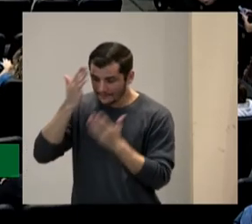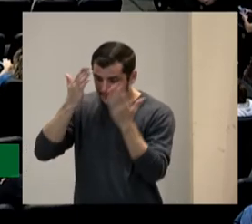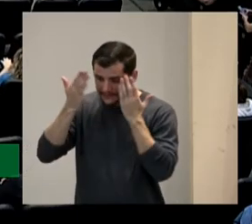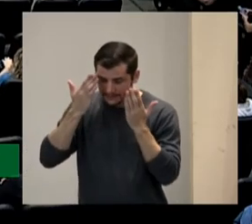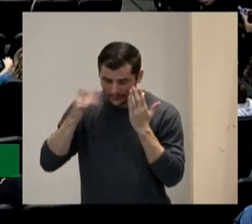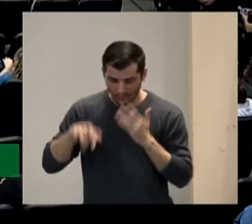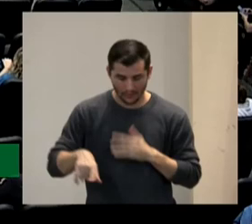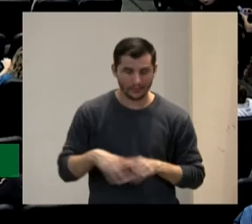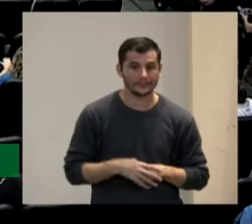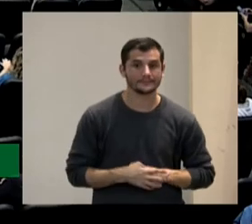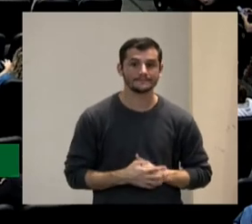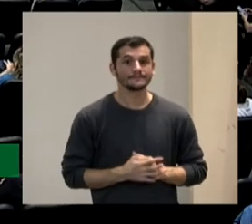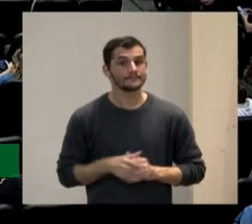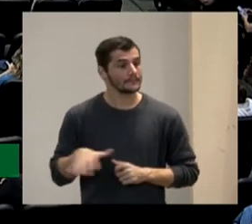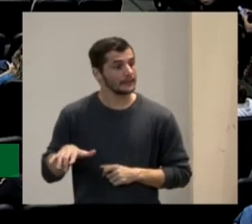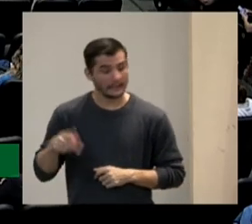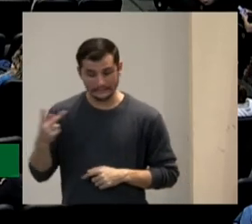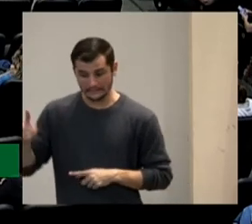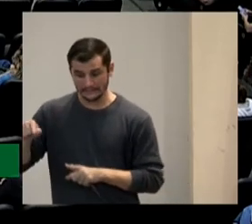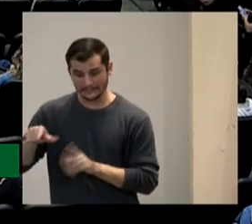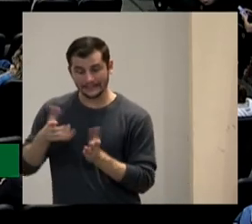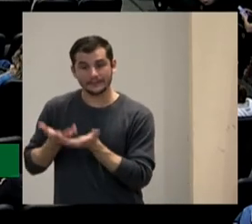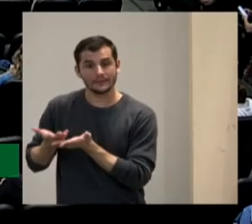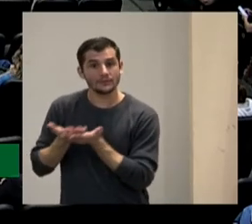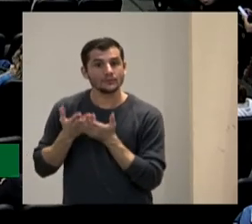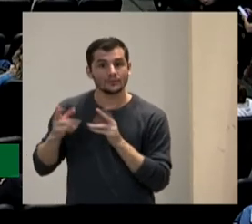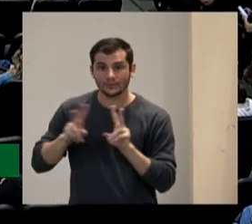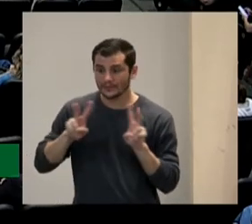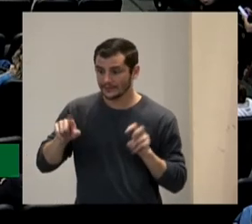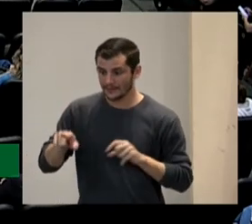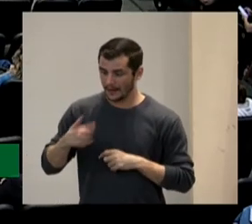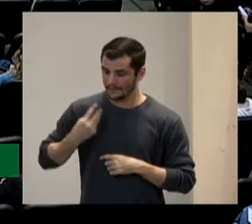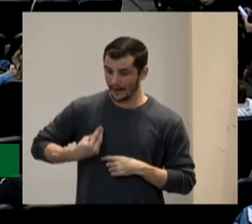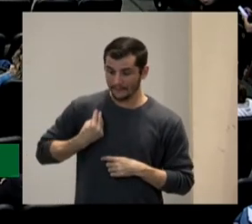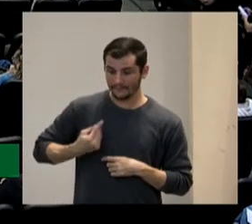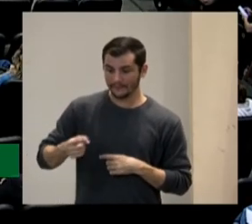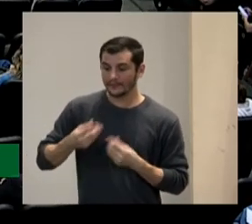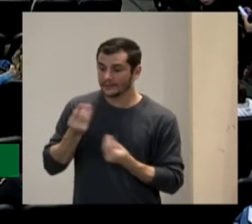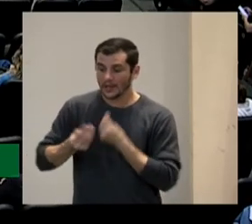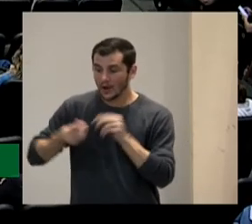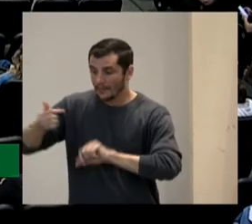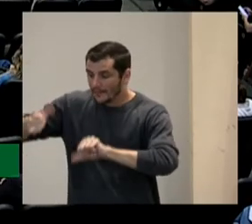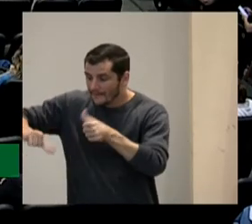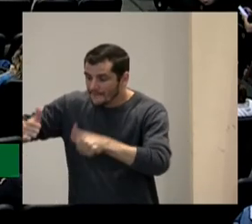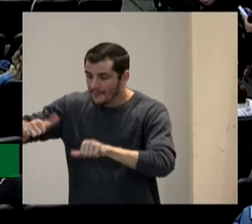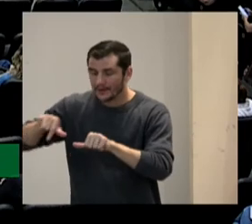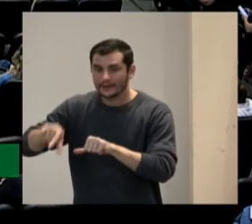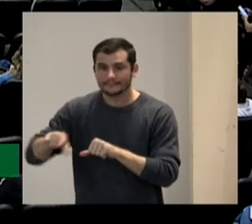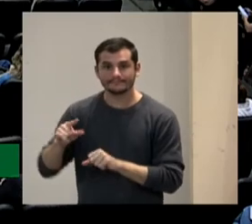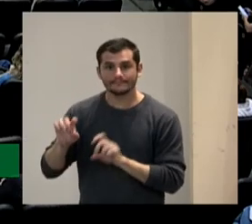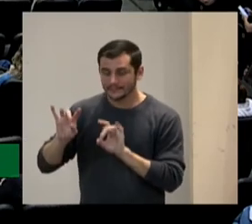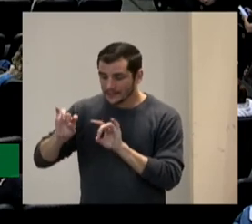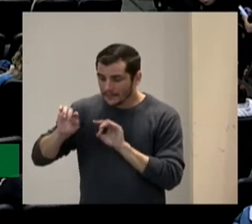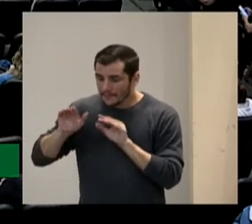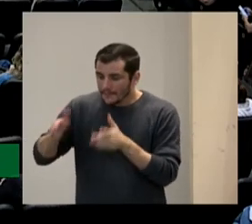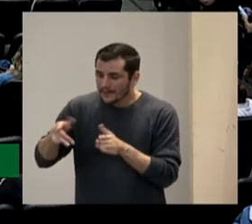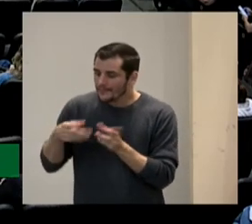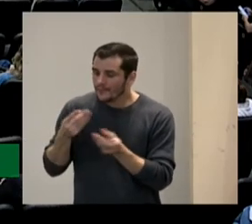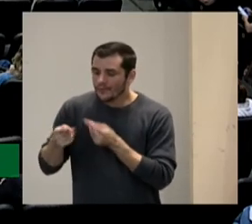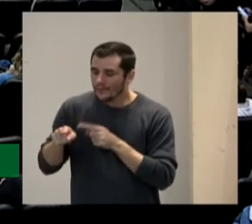tem um estudo sobre sobre as formas de avaliar é dizer de por em